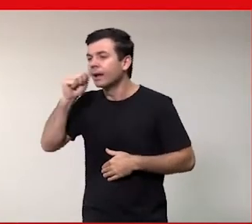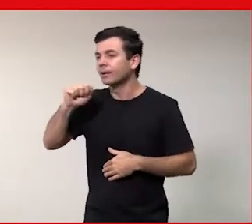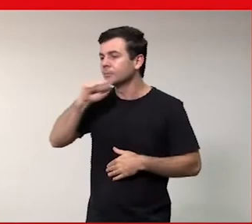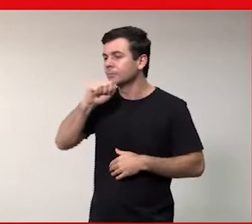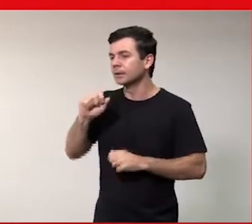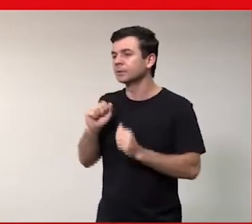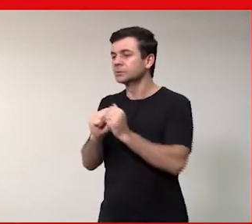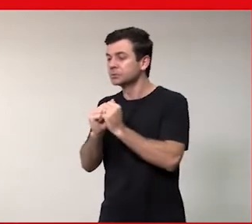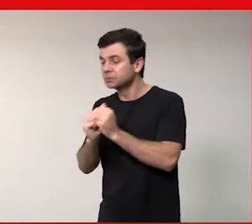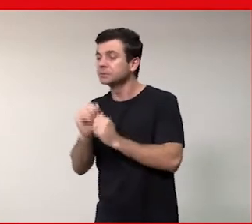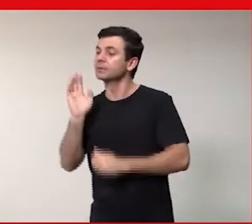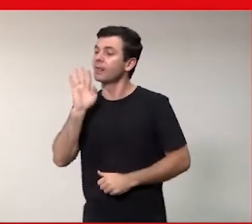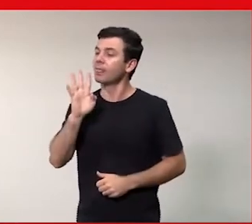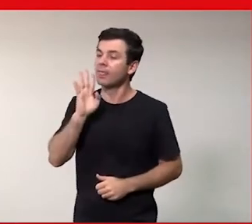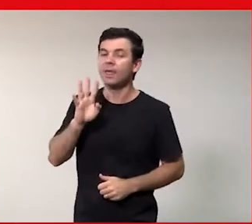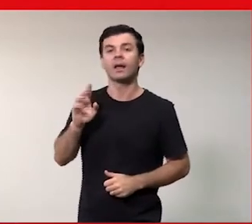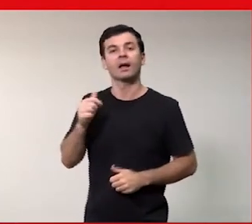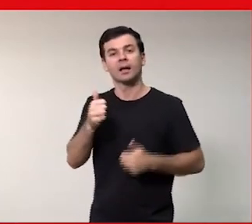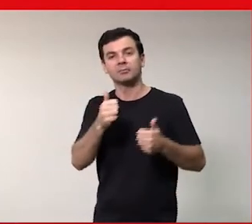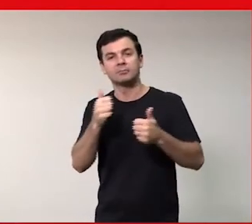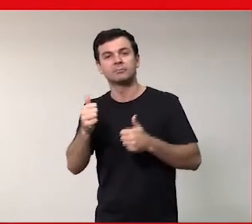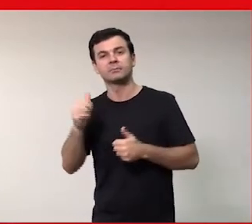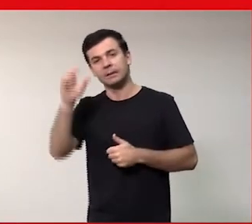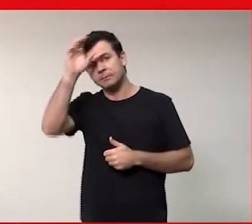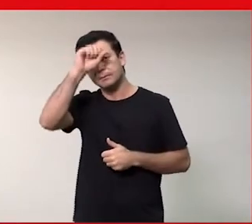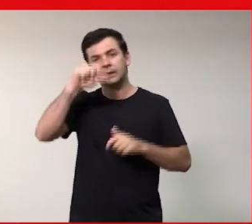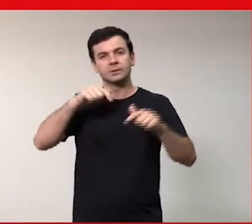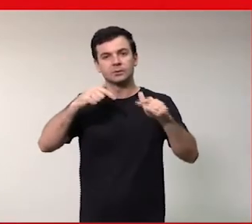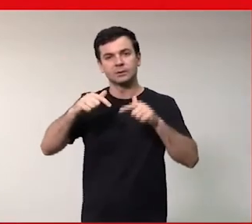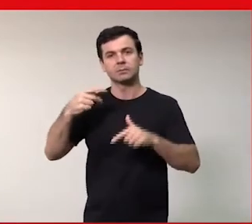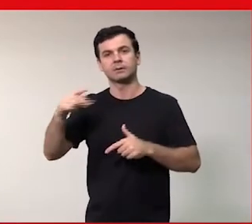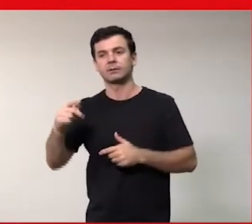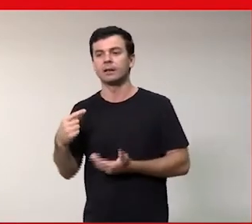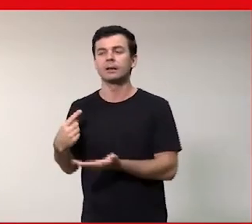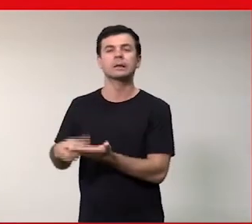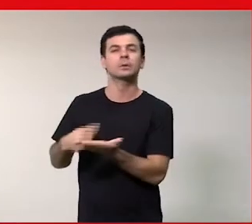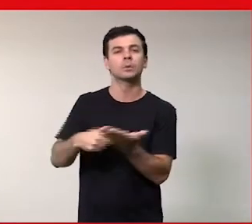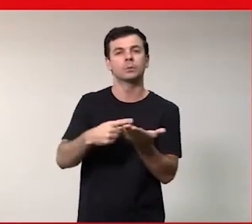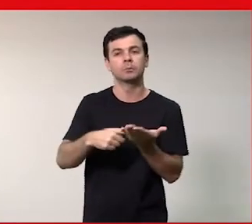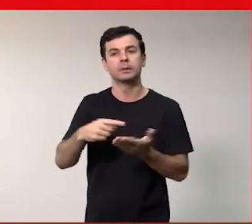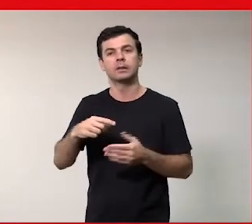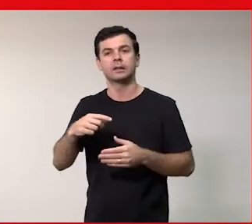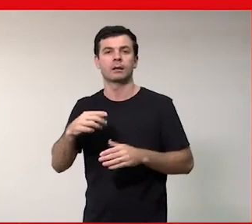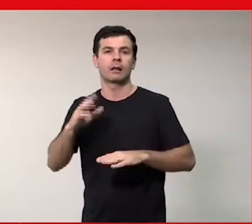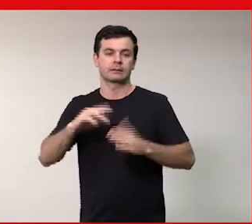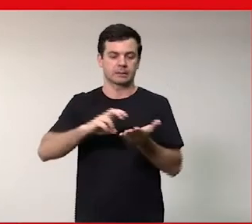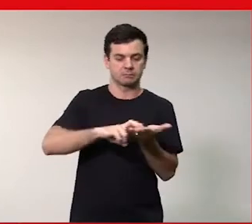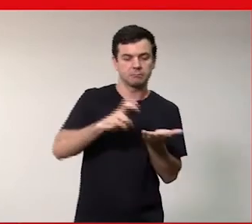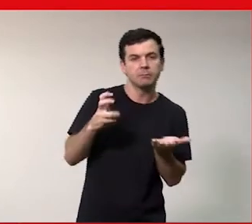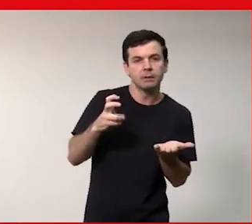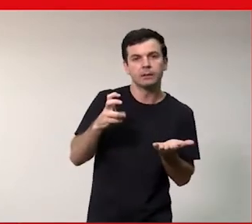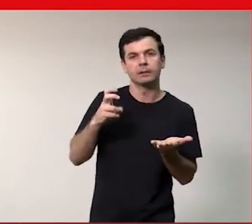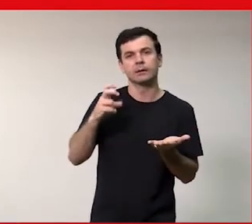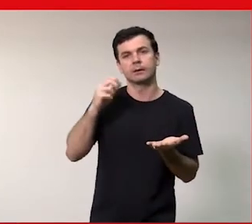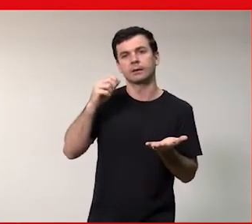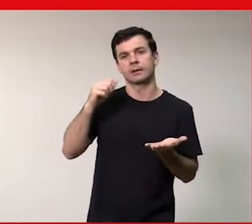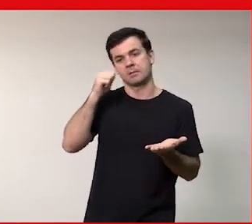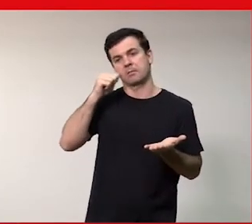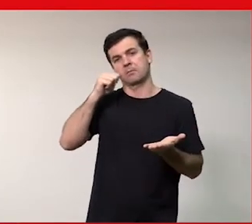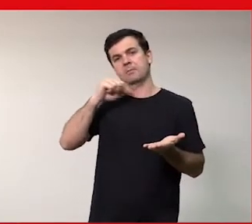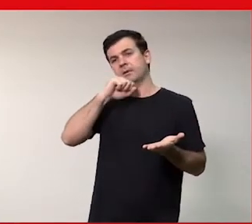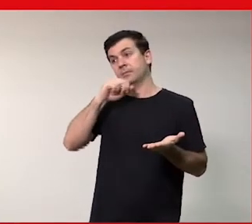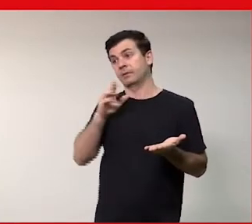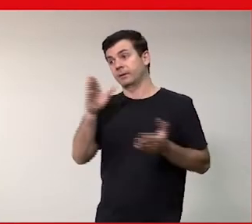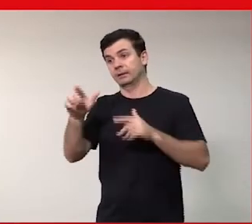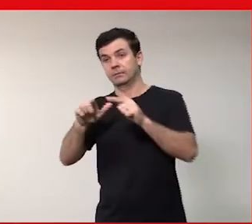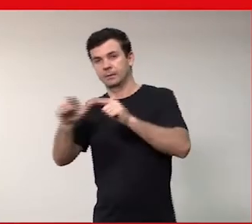era mais um mistério a gente tinha que fazer um combinado o que a mamãe fazia de dia eles ficavam lá quietinhos aprendiam a se comportar de noite